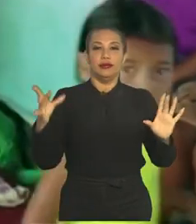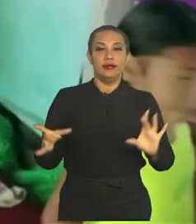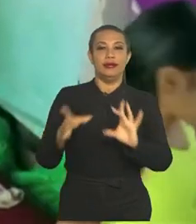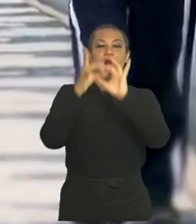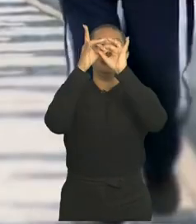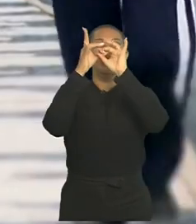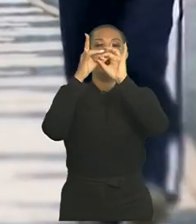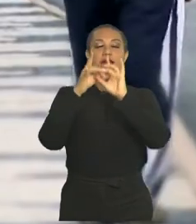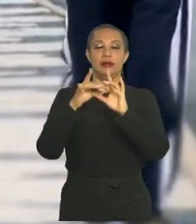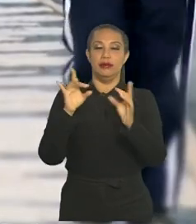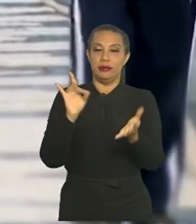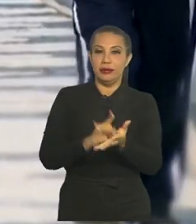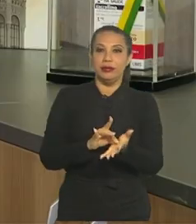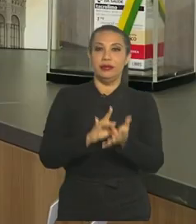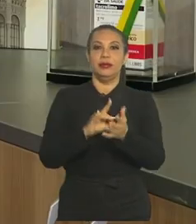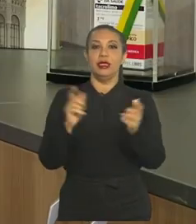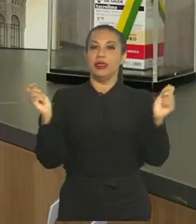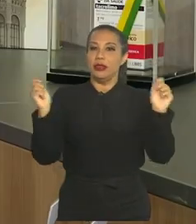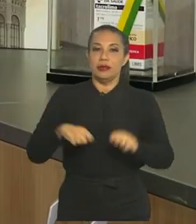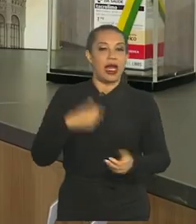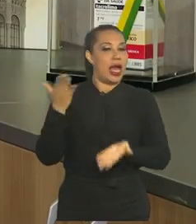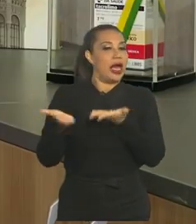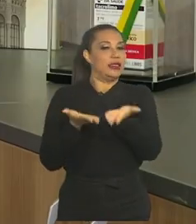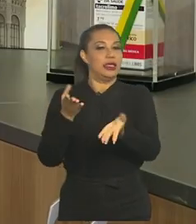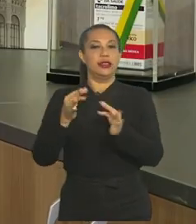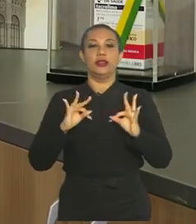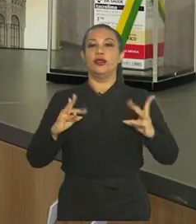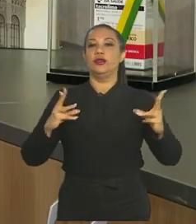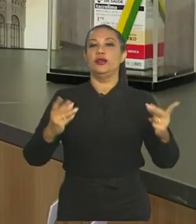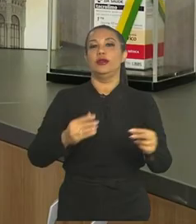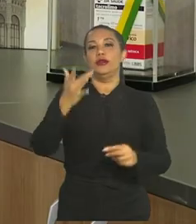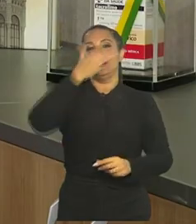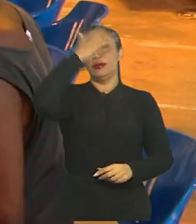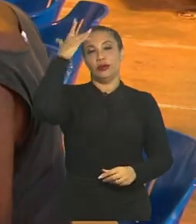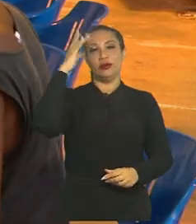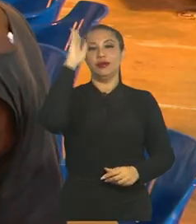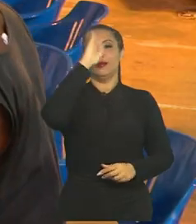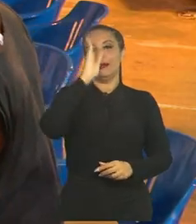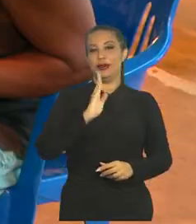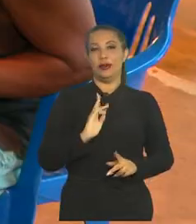integral e que atenda a todas as brasileiras e brasileiras.